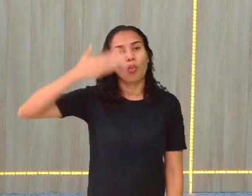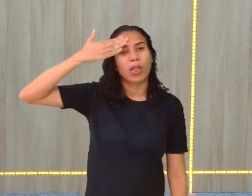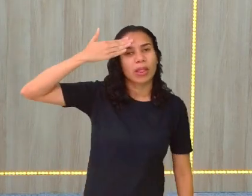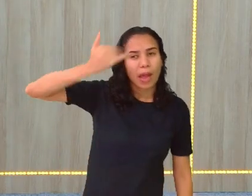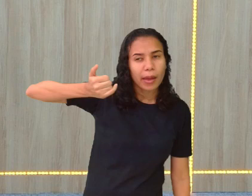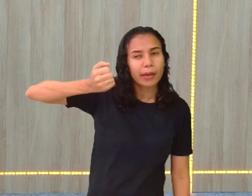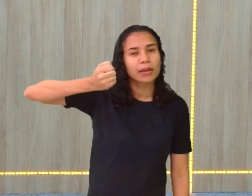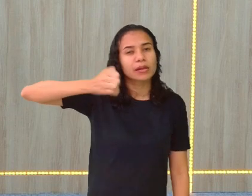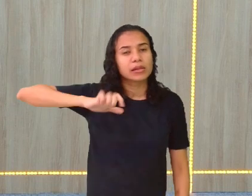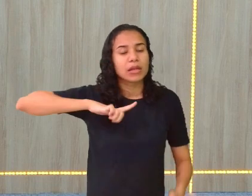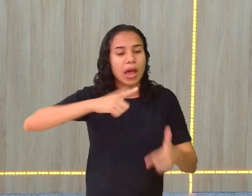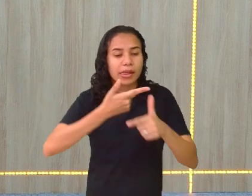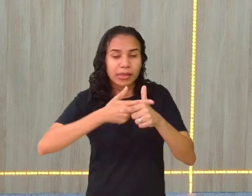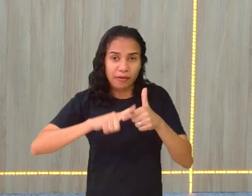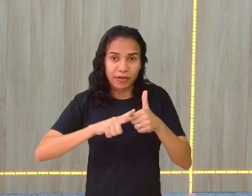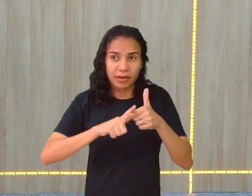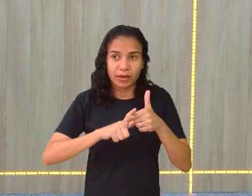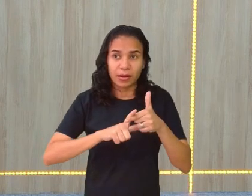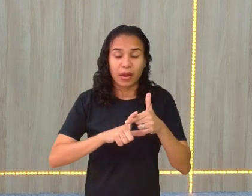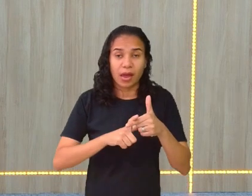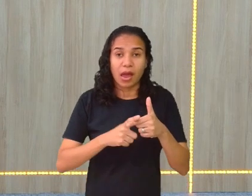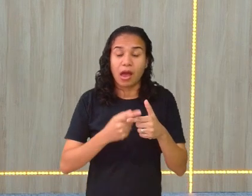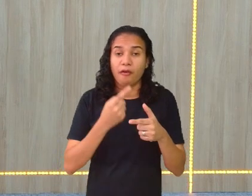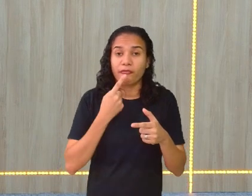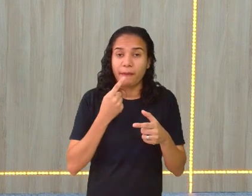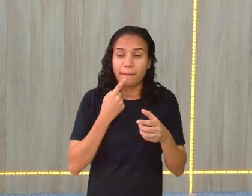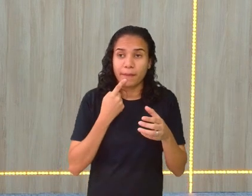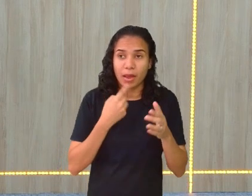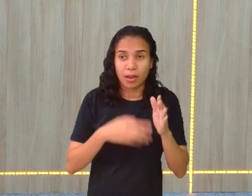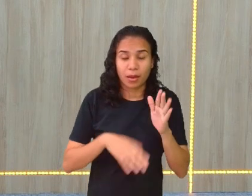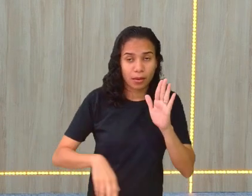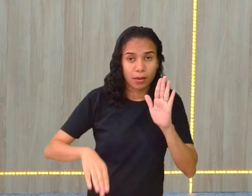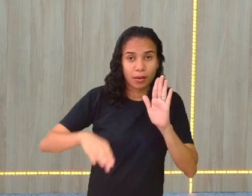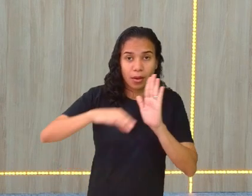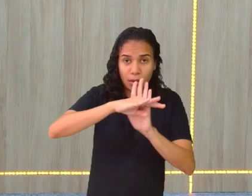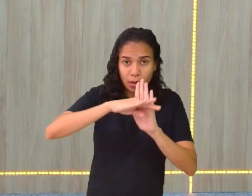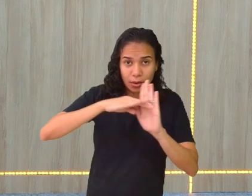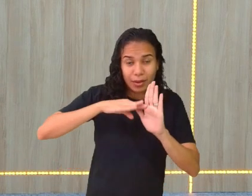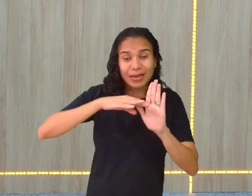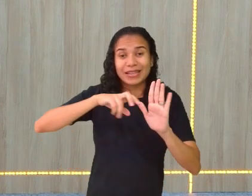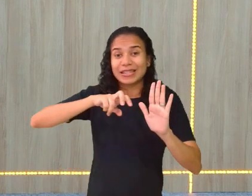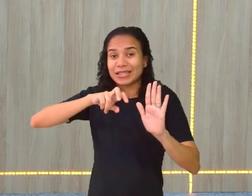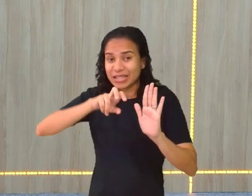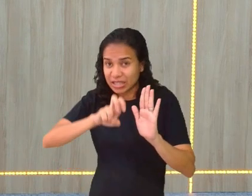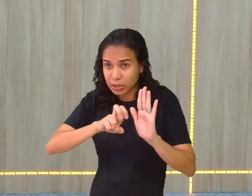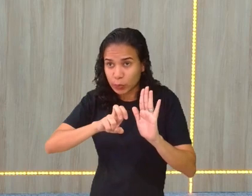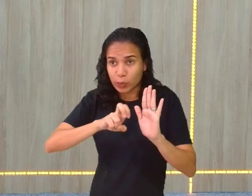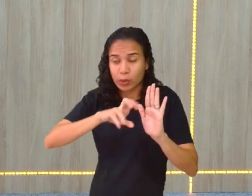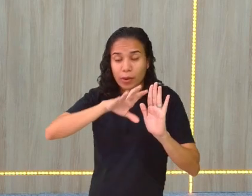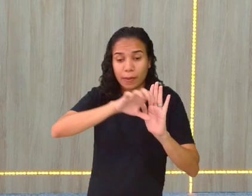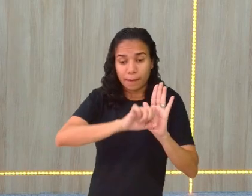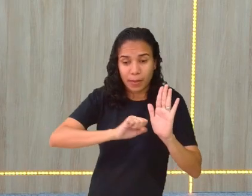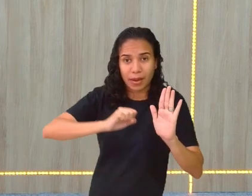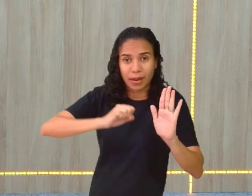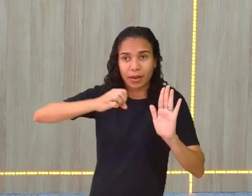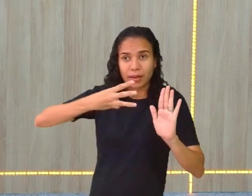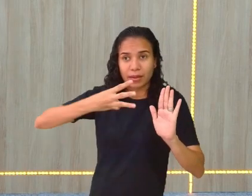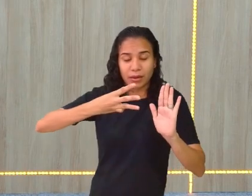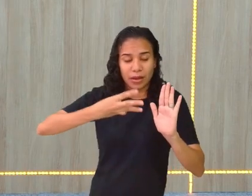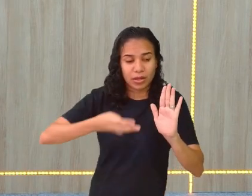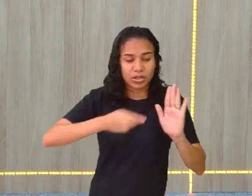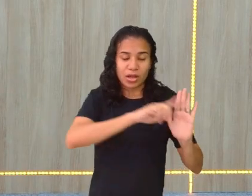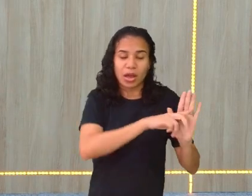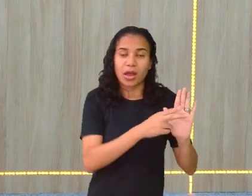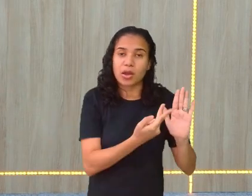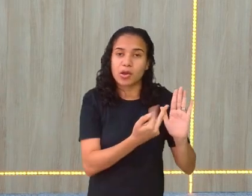que se eu dividir em cinco pedaços a caneca média e pegar três, eu estou com